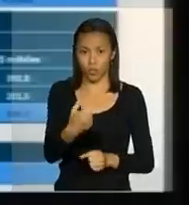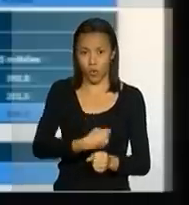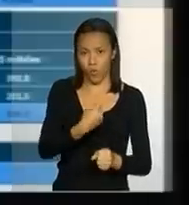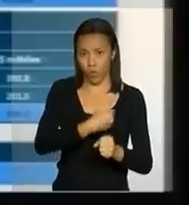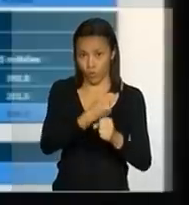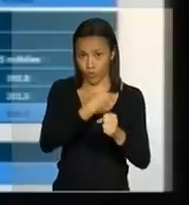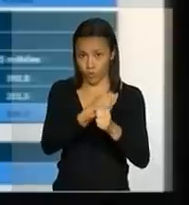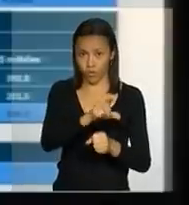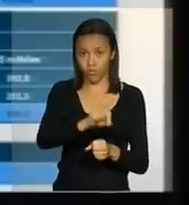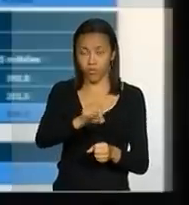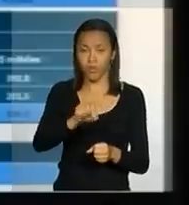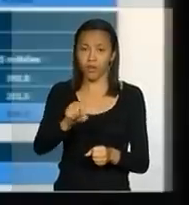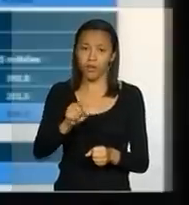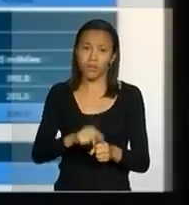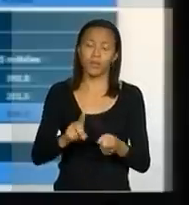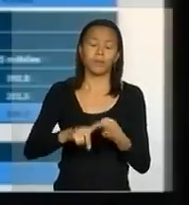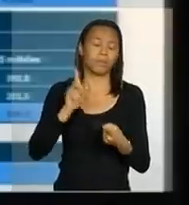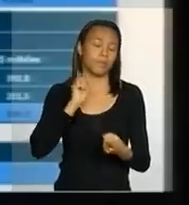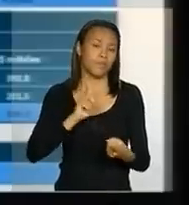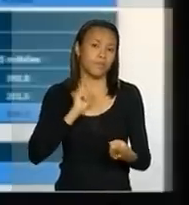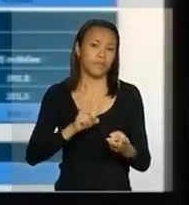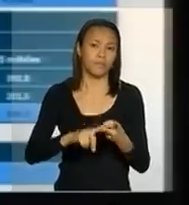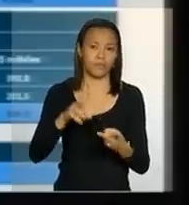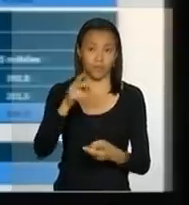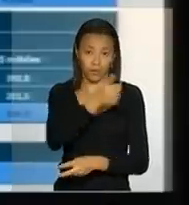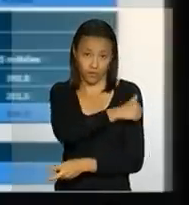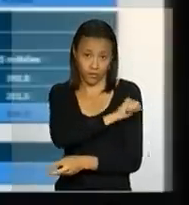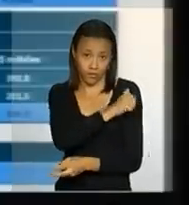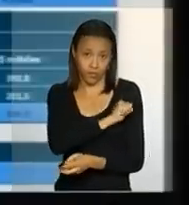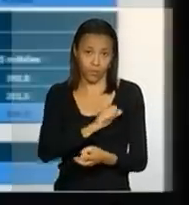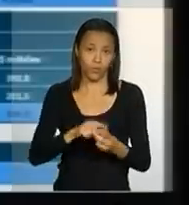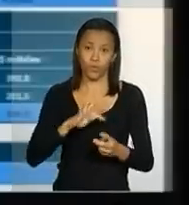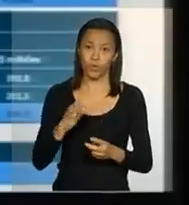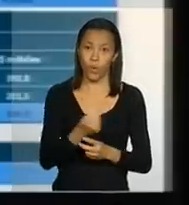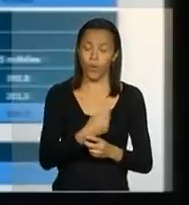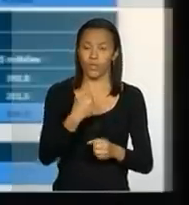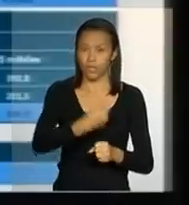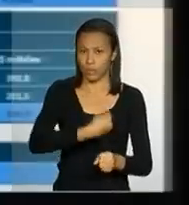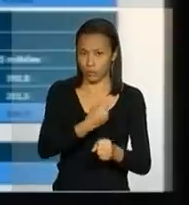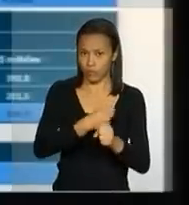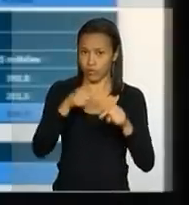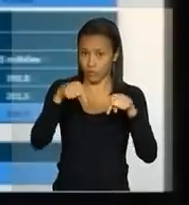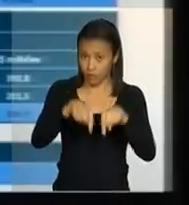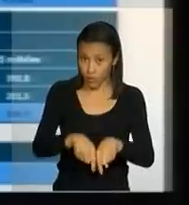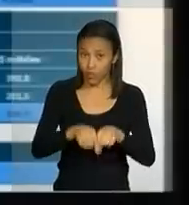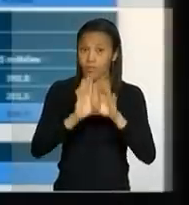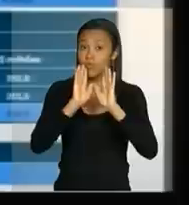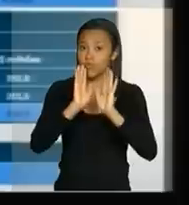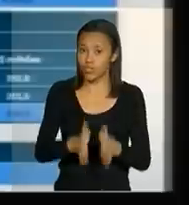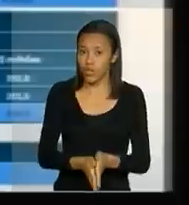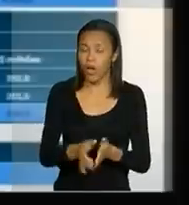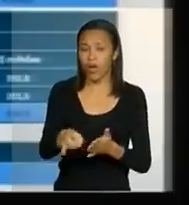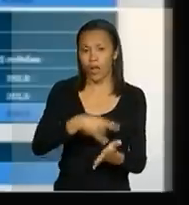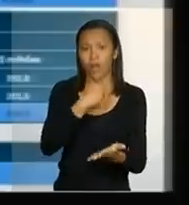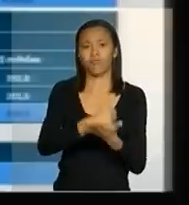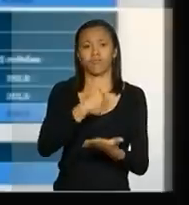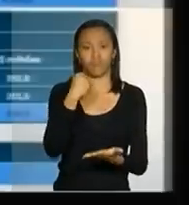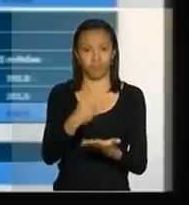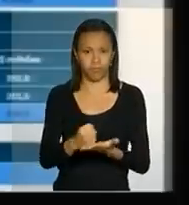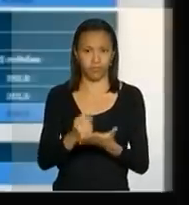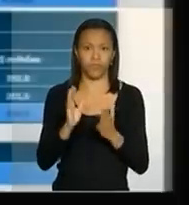selecionadas entre Minas Gerais e Rio de Janeiro. Todas essas obras também já contratadas,